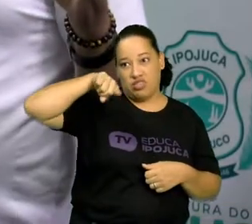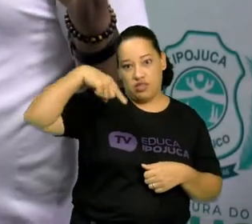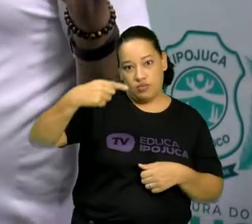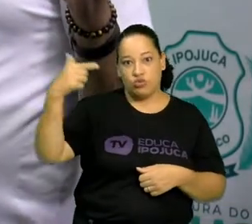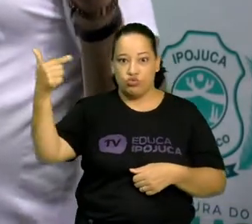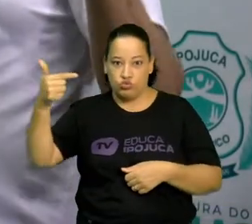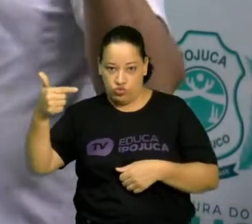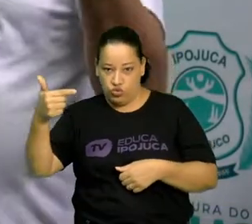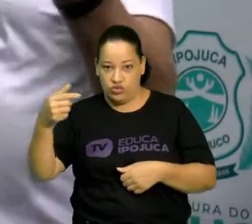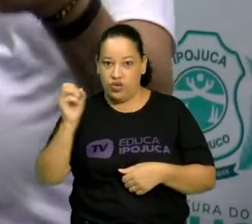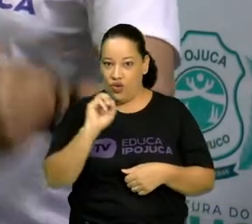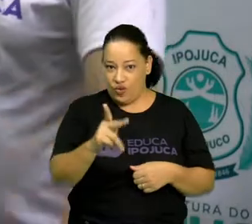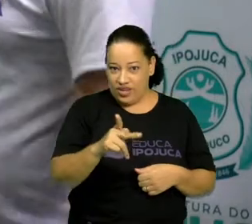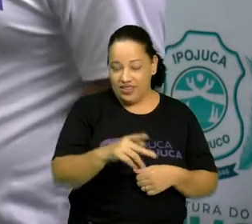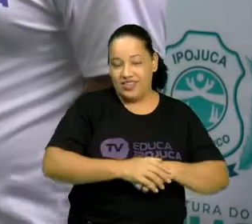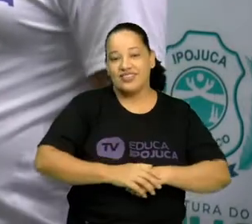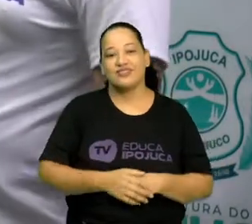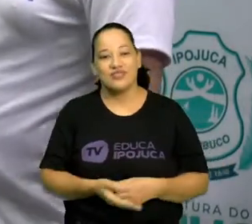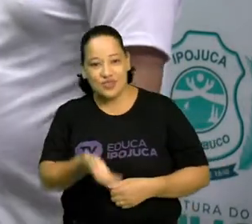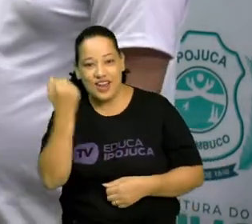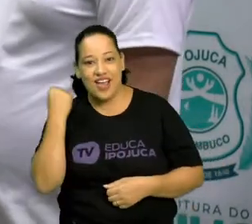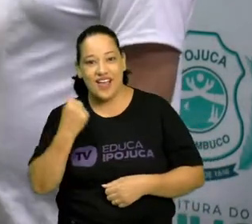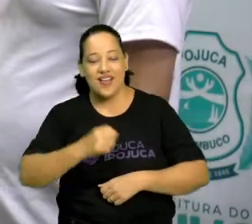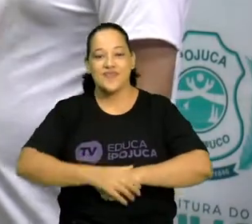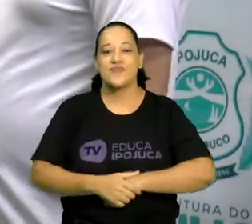muita coisa, tá legal? Então vamos lá?